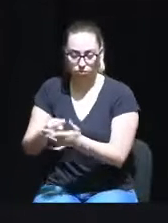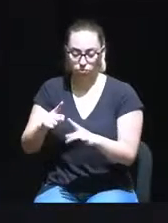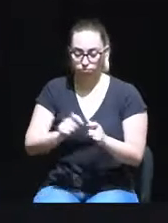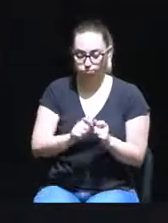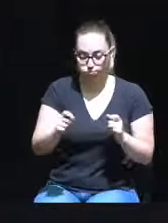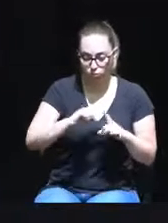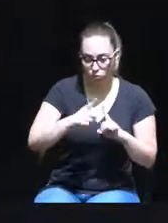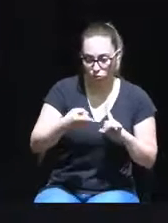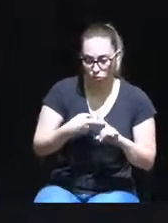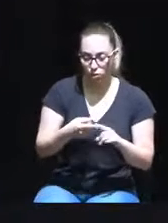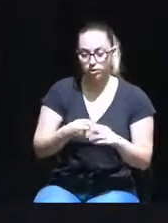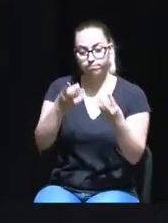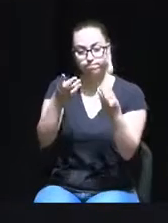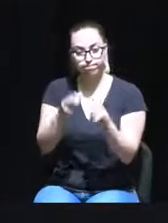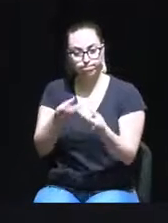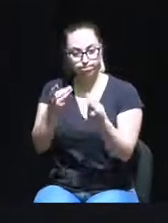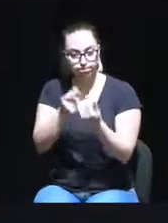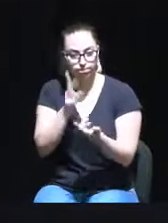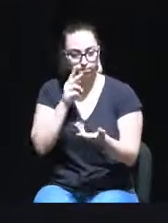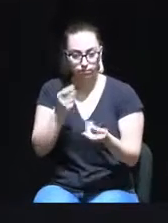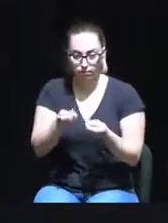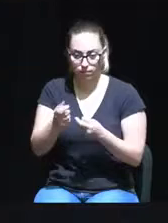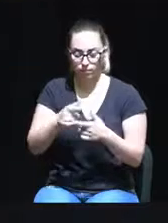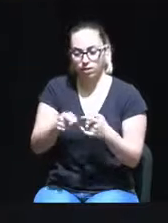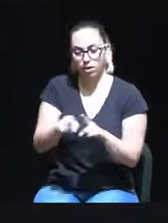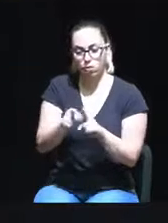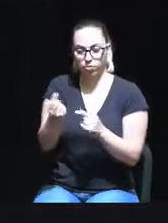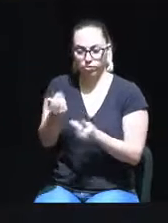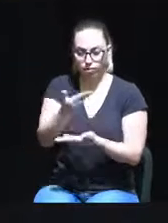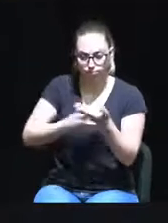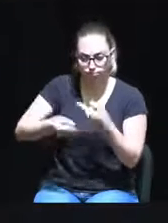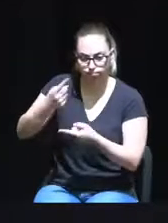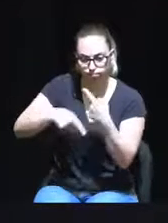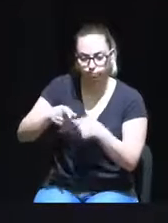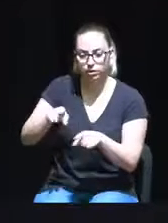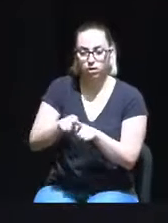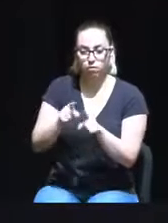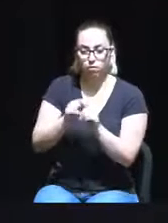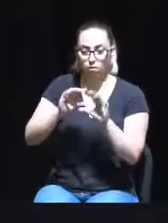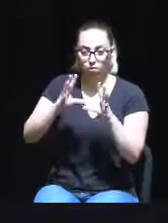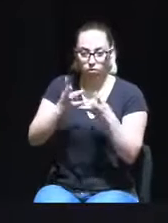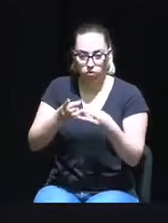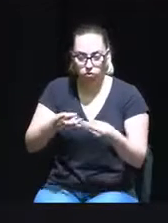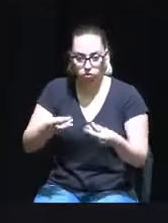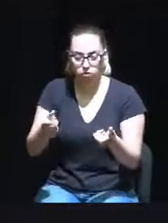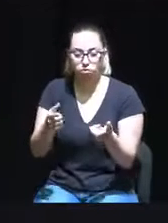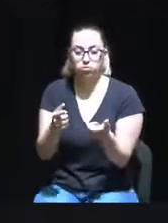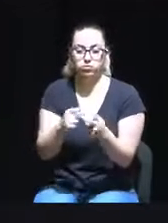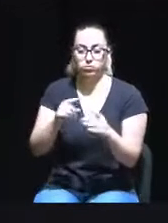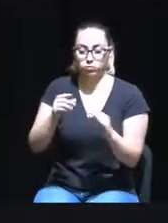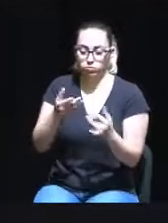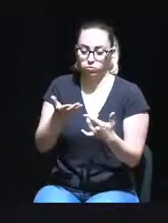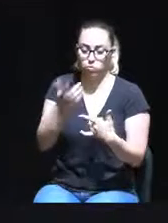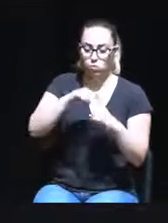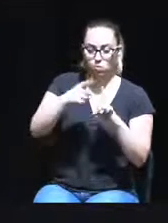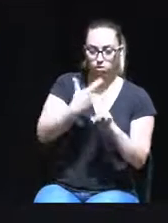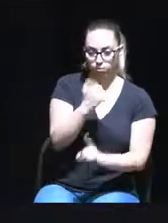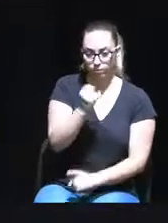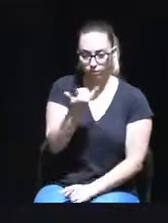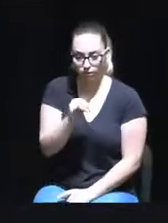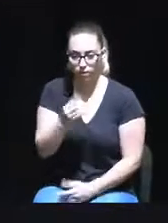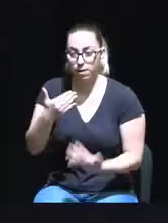análise, a execução orçamental, fundada em fluxos de caixa, assinalou uma deterioração face a 2020. Mesmo assim,